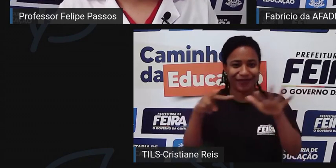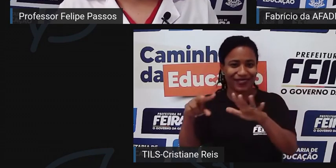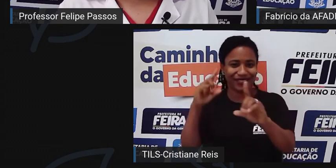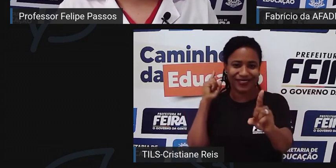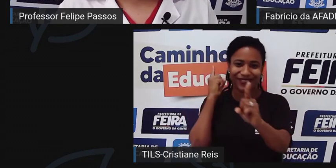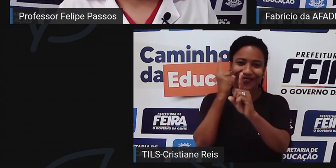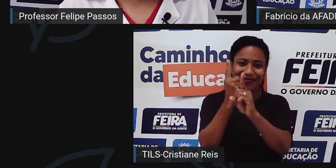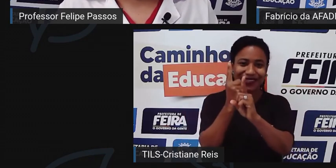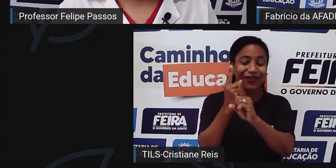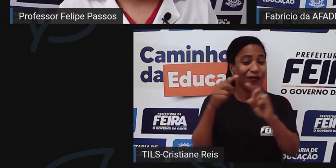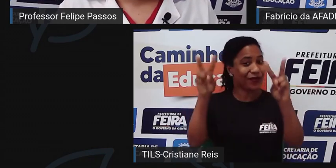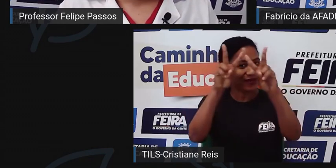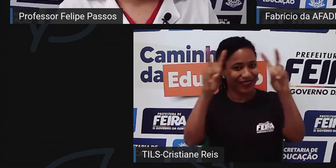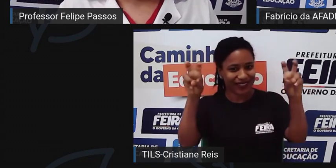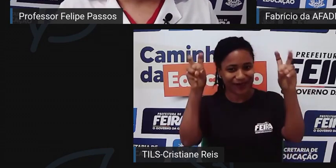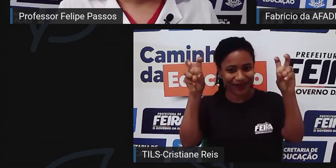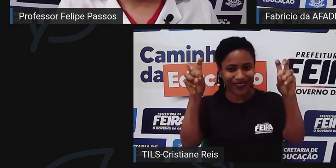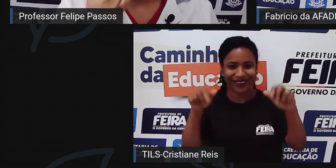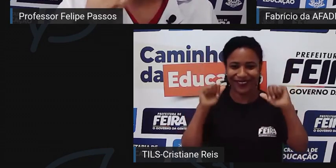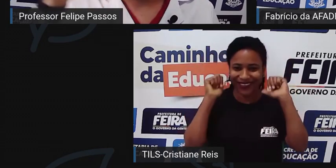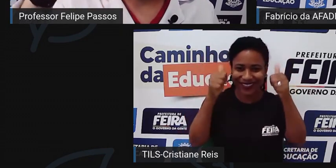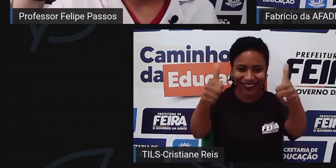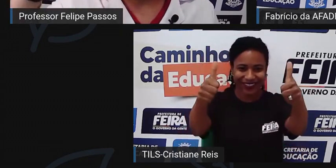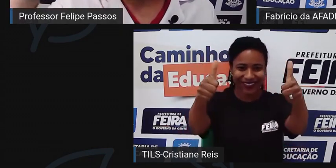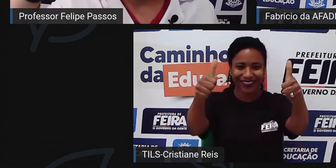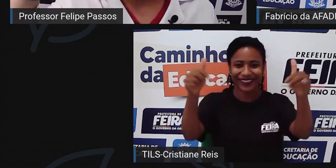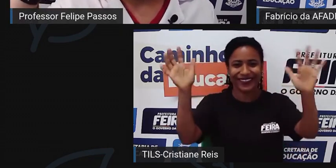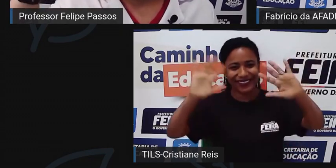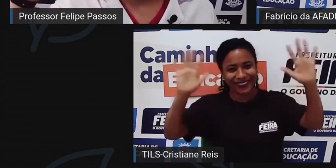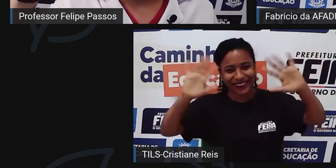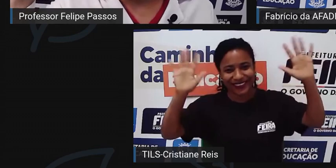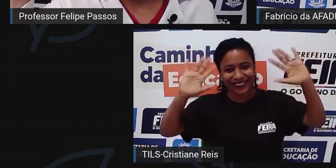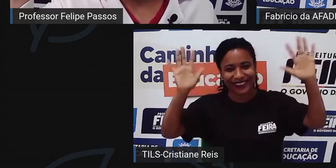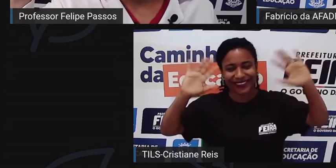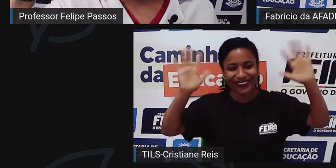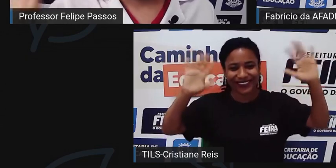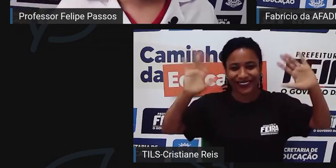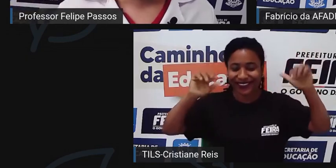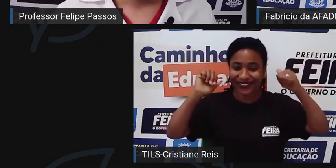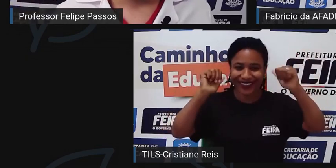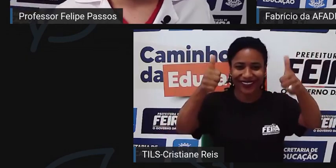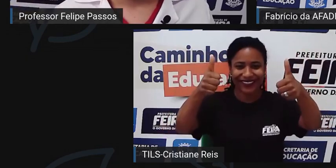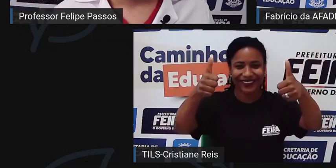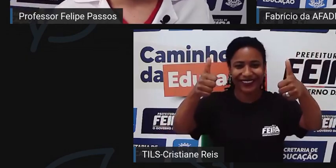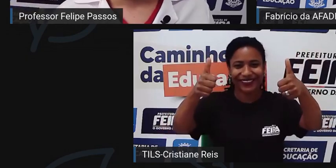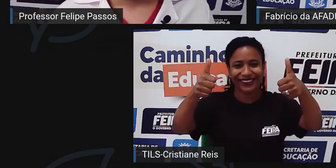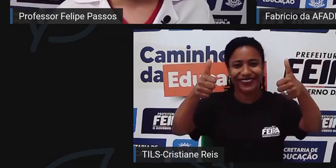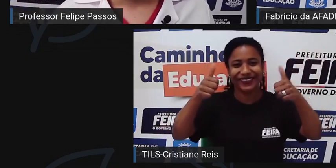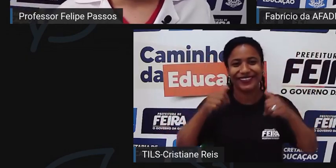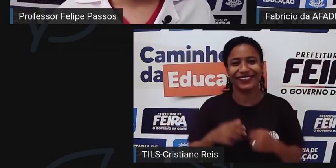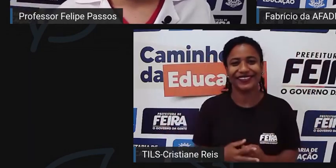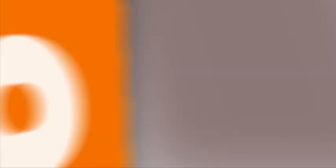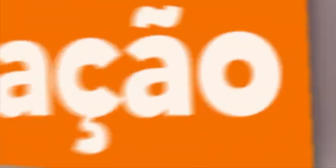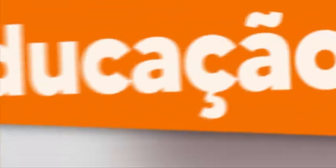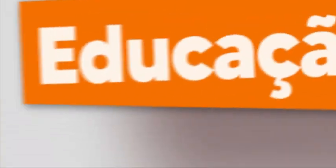encontra aqui com mais um tema, valeu? Falou, tchau, tchau, galera. Valeu, Fabrício. Valeu, Filipe.